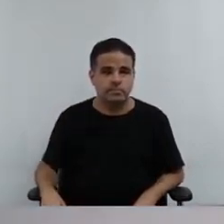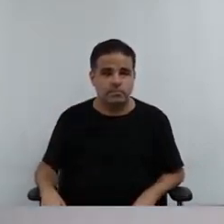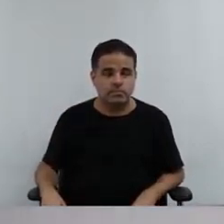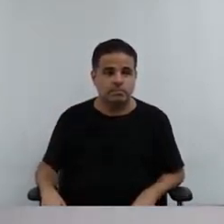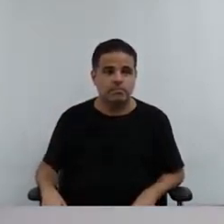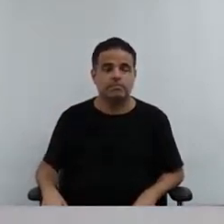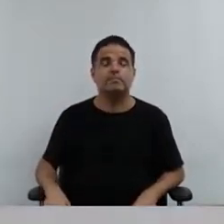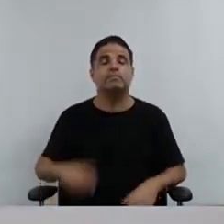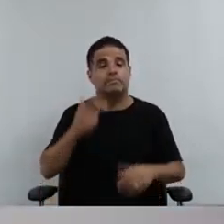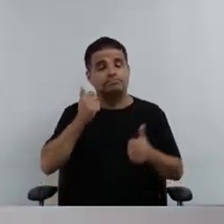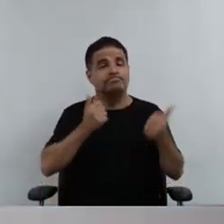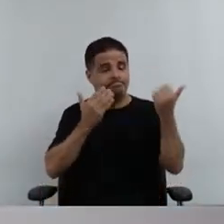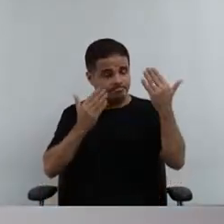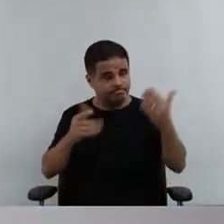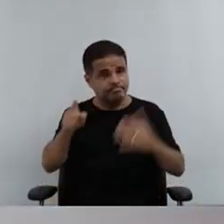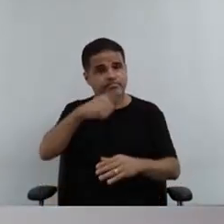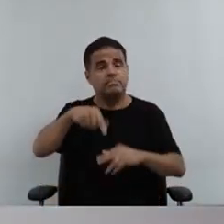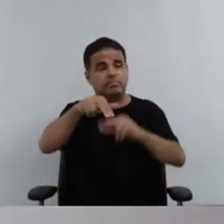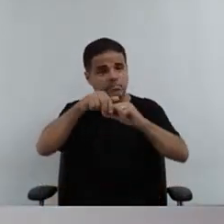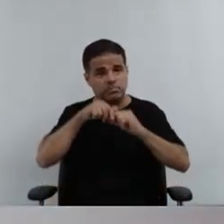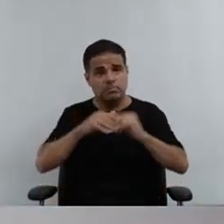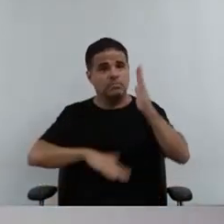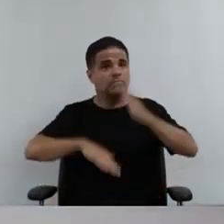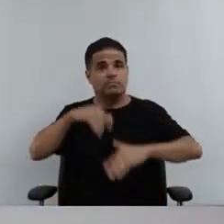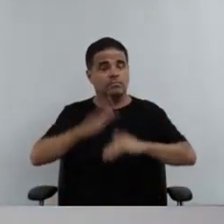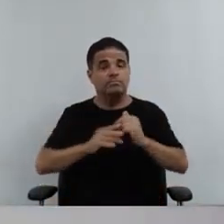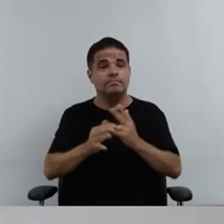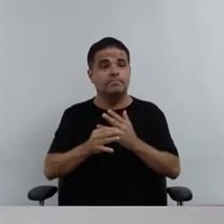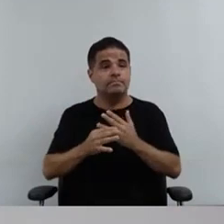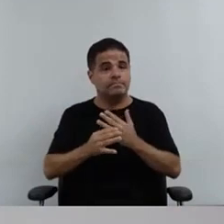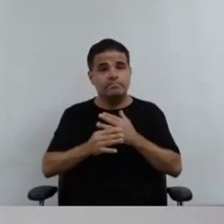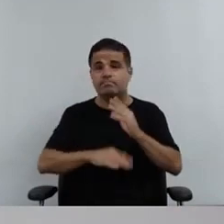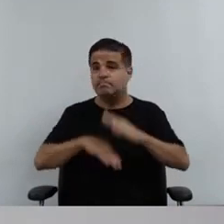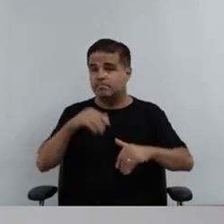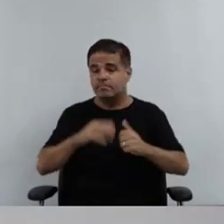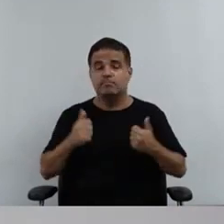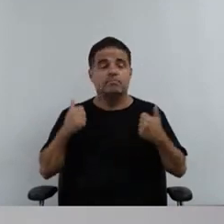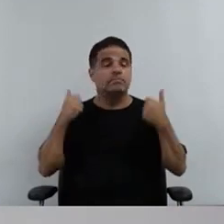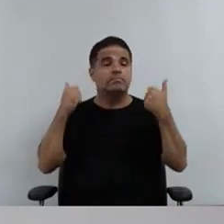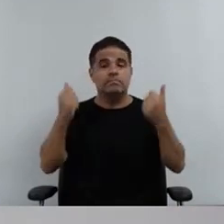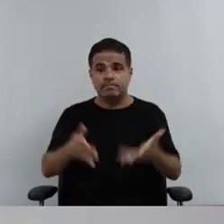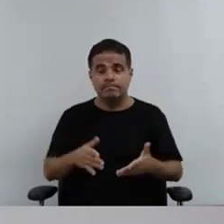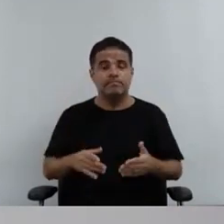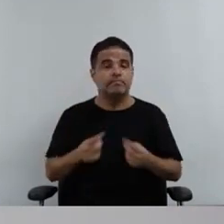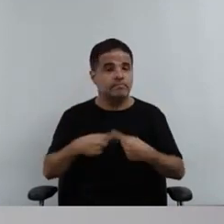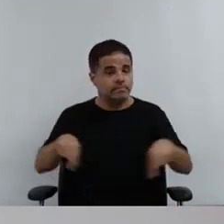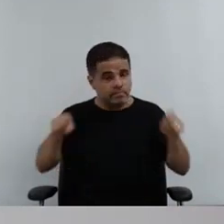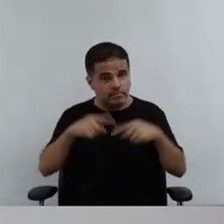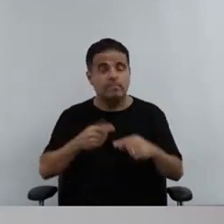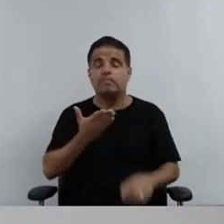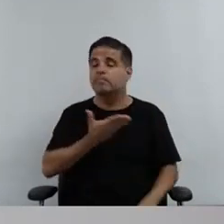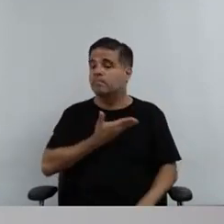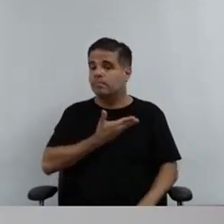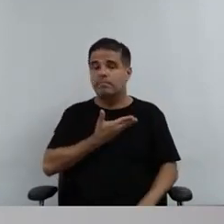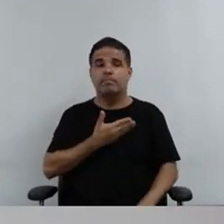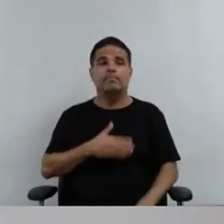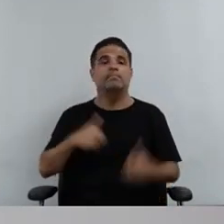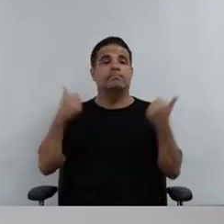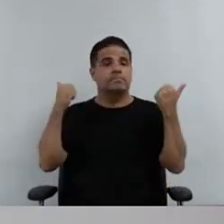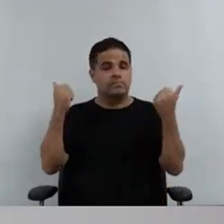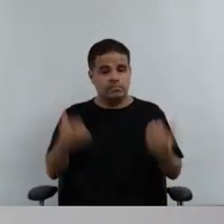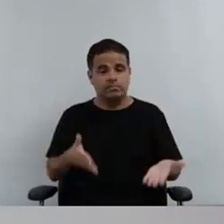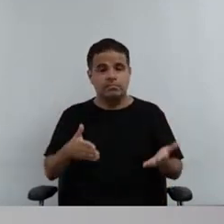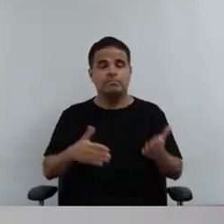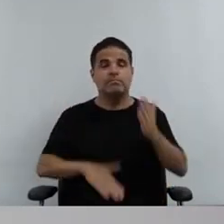agradecimentos também, por conta do curso de Defensores Populares, participação da colega, doutora Suhaili,